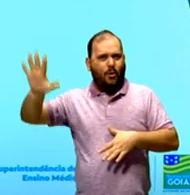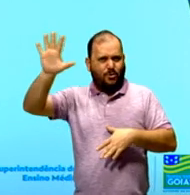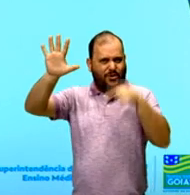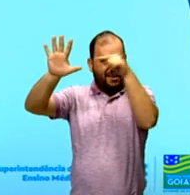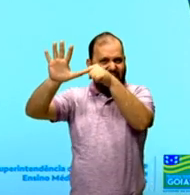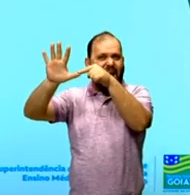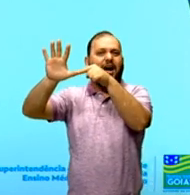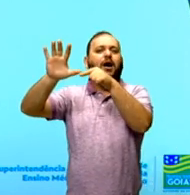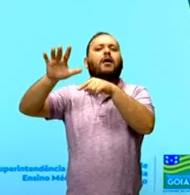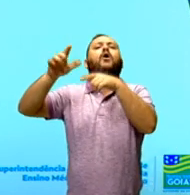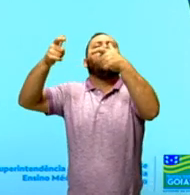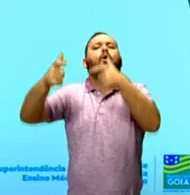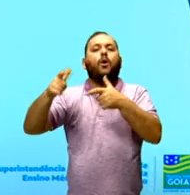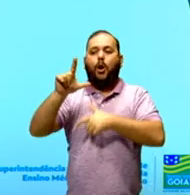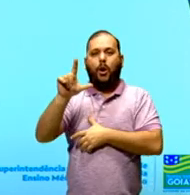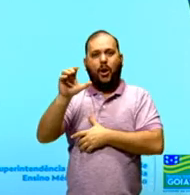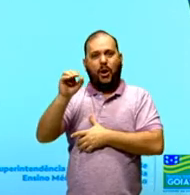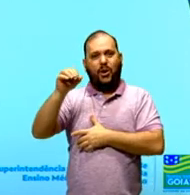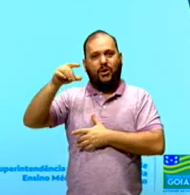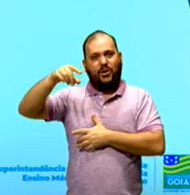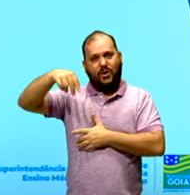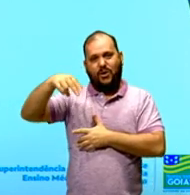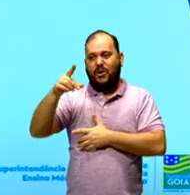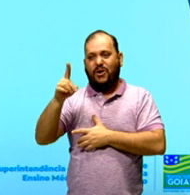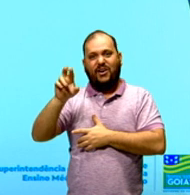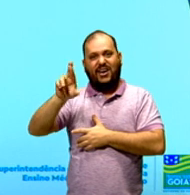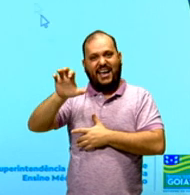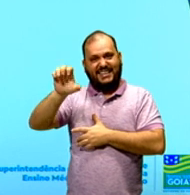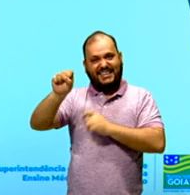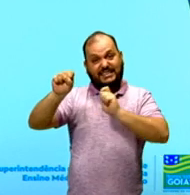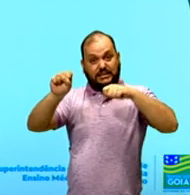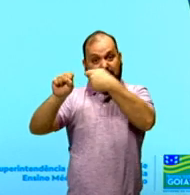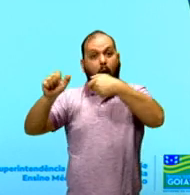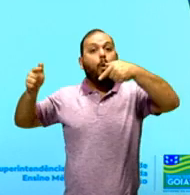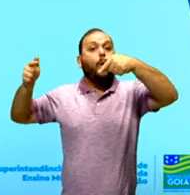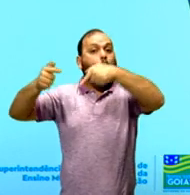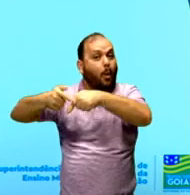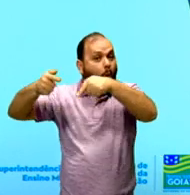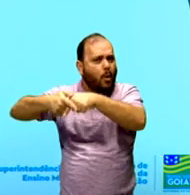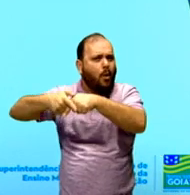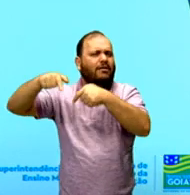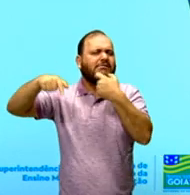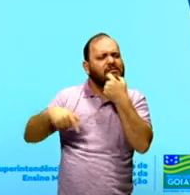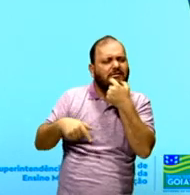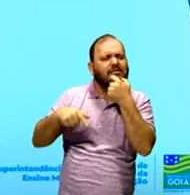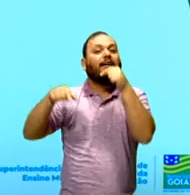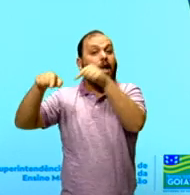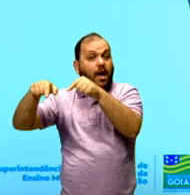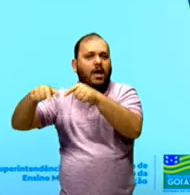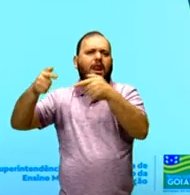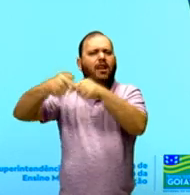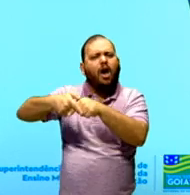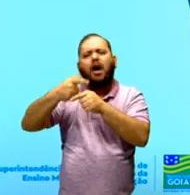Esta aqui é a estrutura da carta. Então, o você está vendo? A estrutura da carta no jornal digital The Press. É a versão digital do